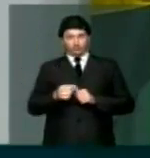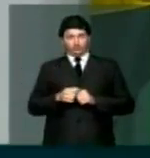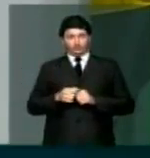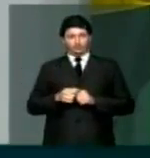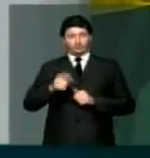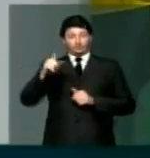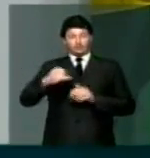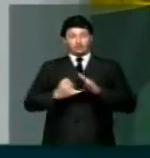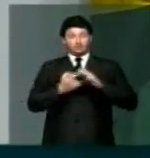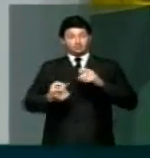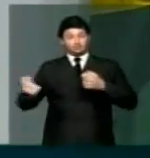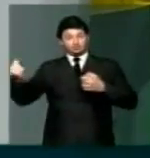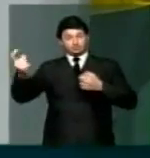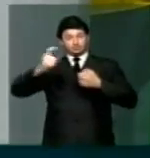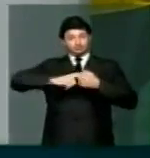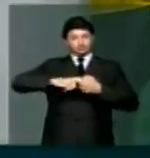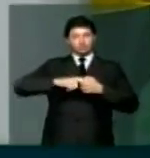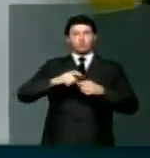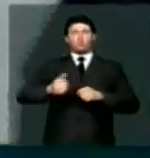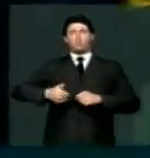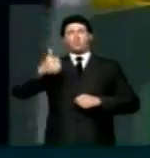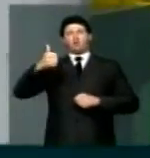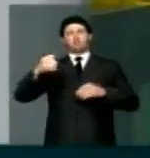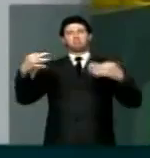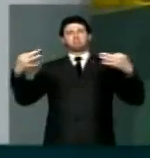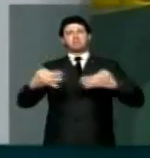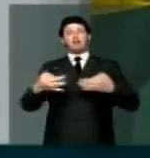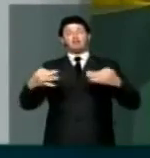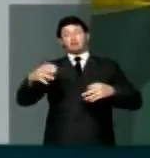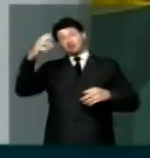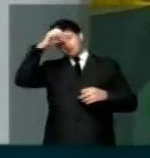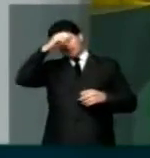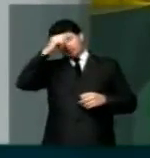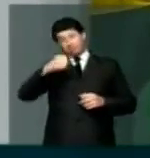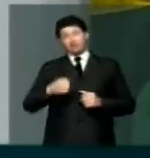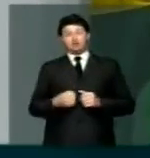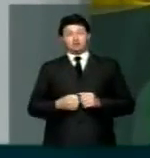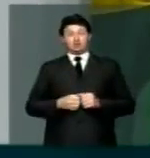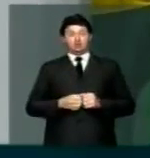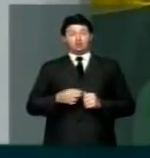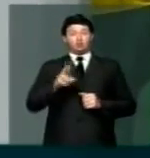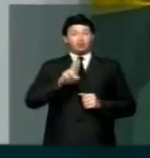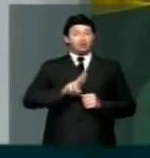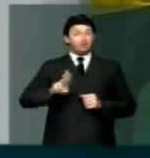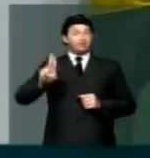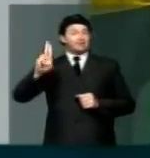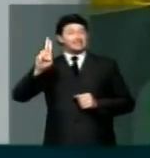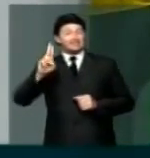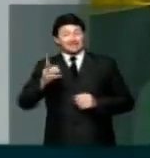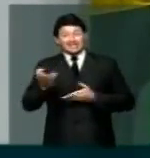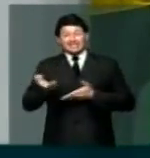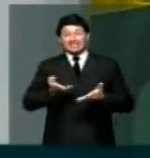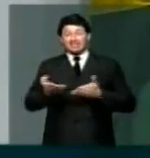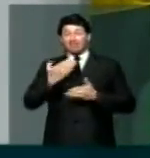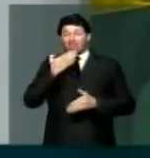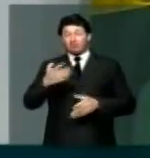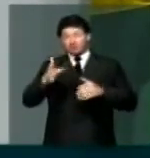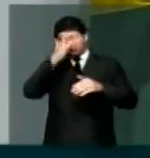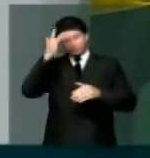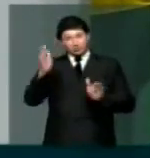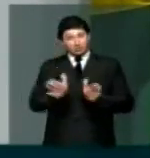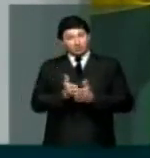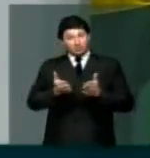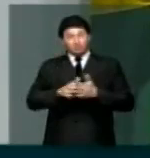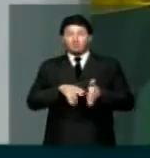que são instituições de qualidade de aprendizado universitário e de serviços à comunidade,